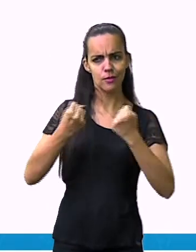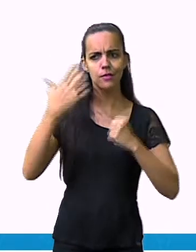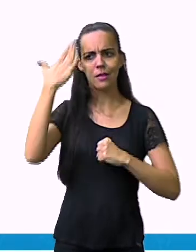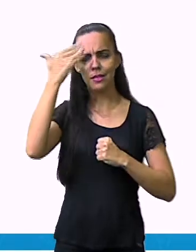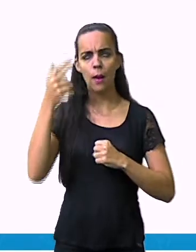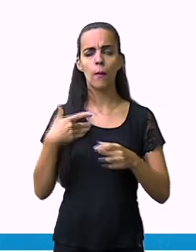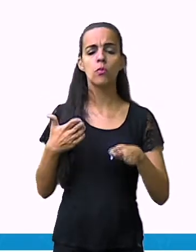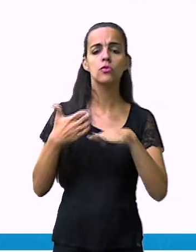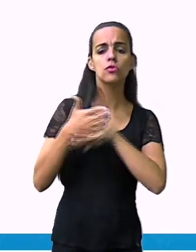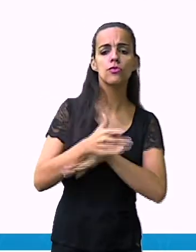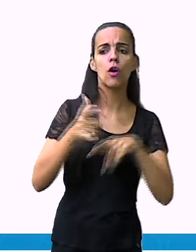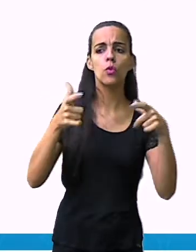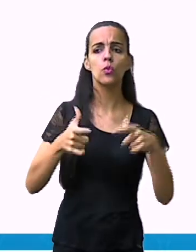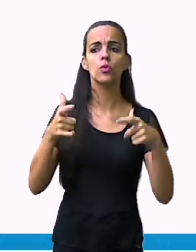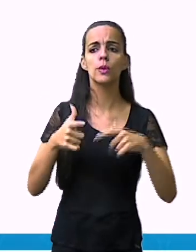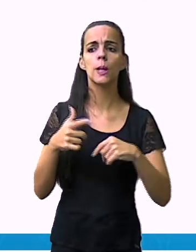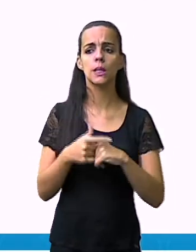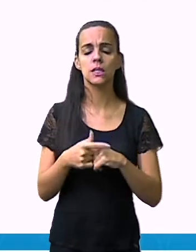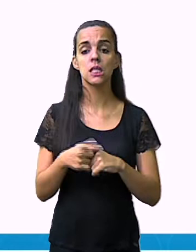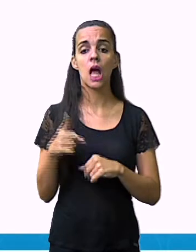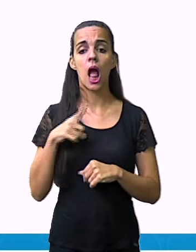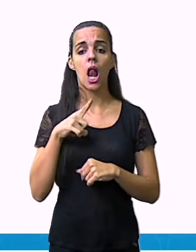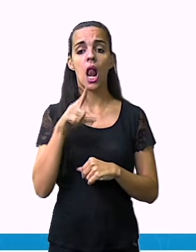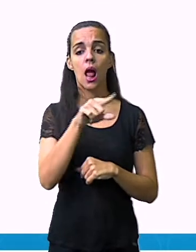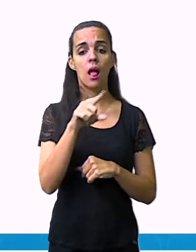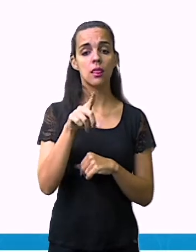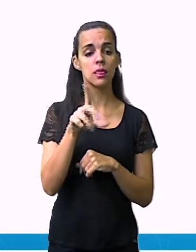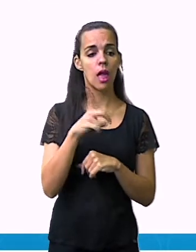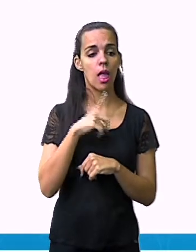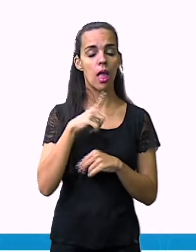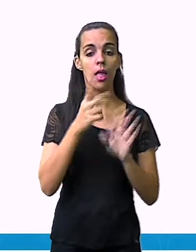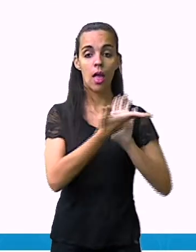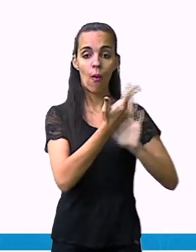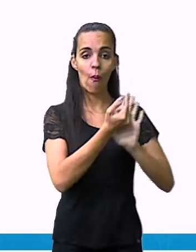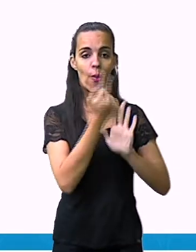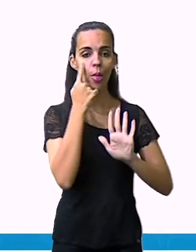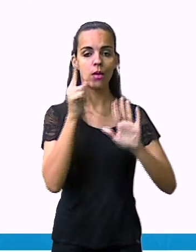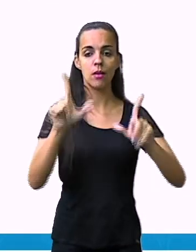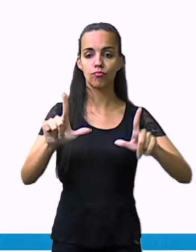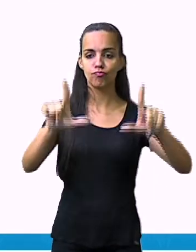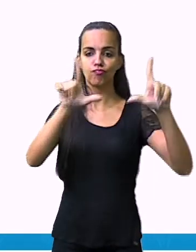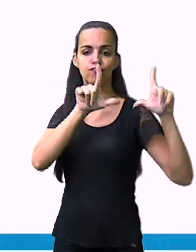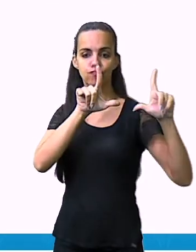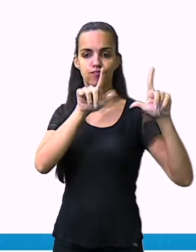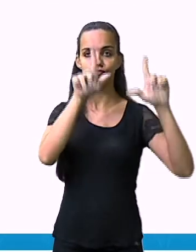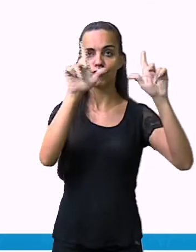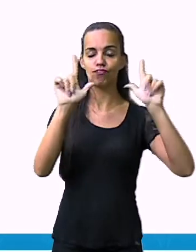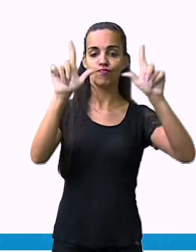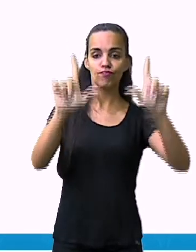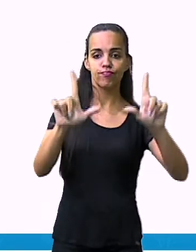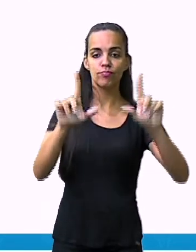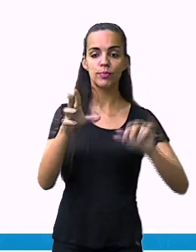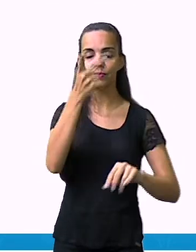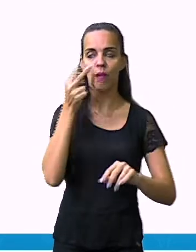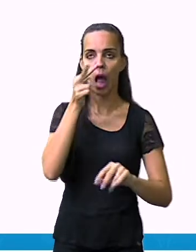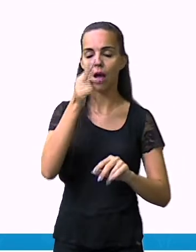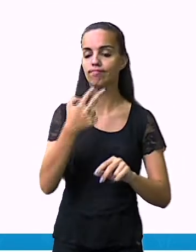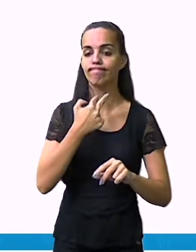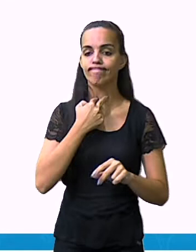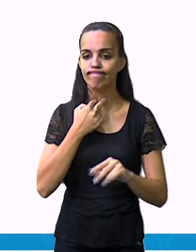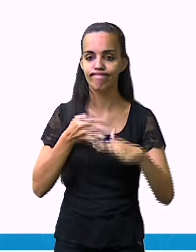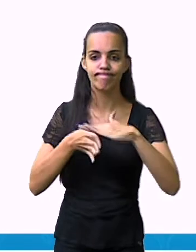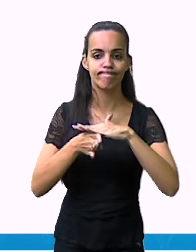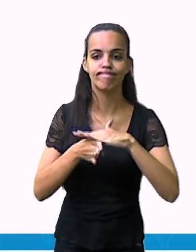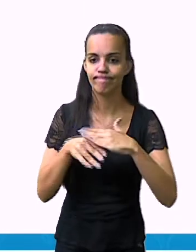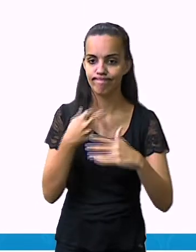local onde tem essa placa, você não pode estacionar, a não ser que você seja deficiente físico. Então, aqui nós temos